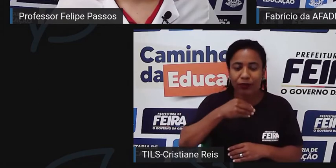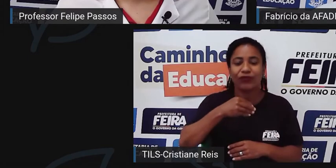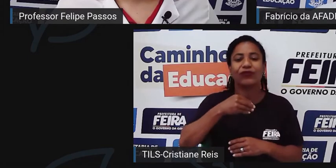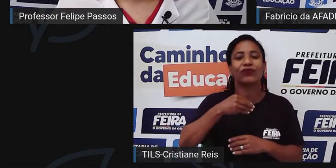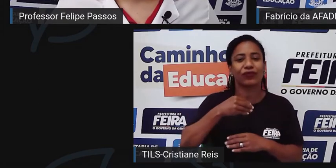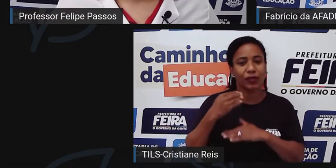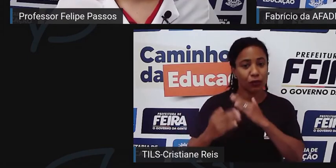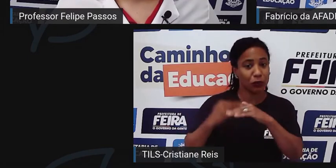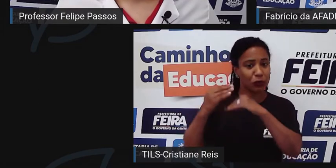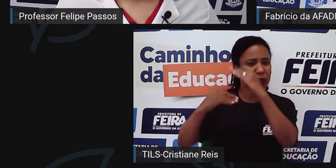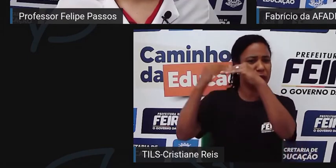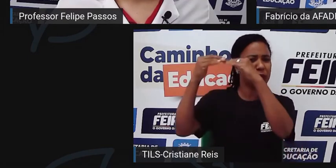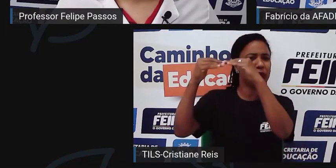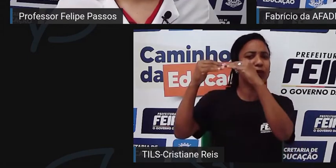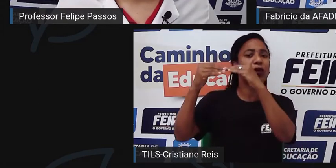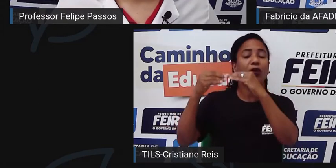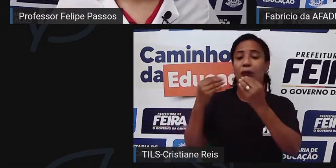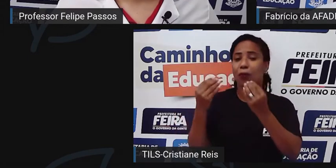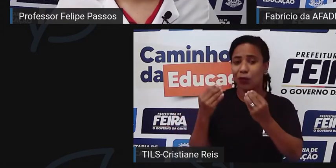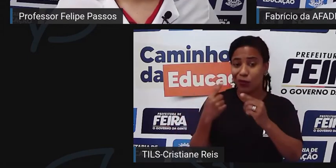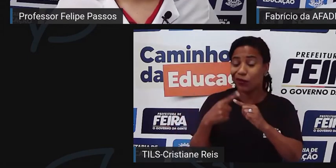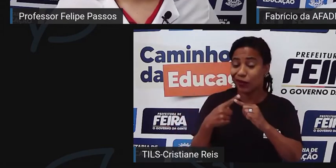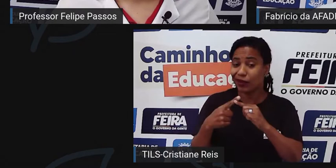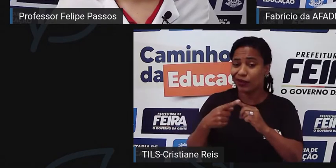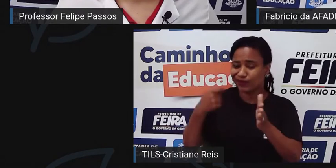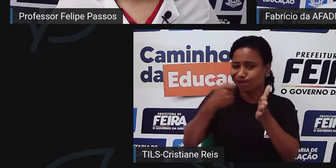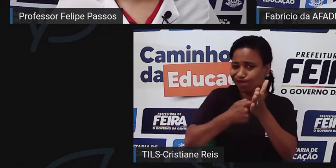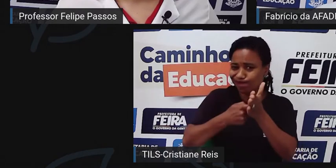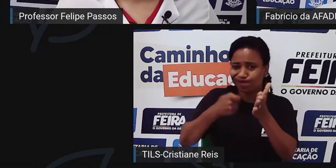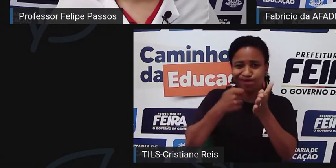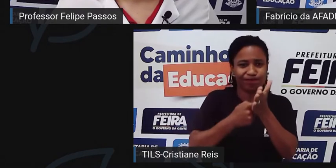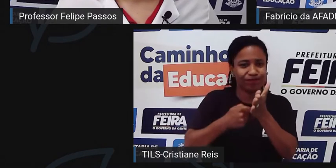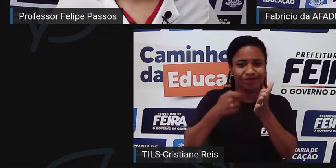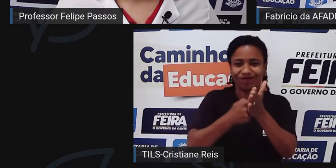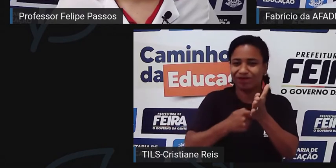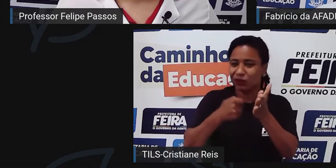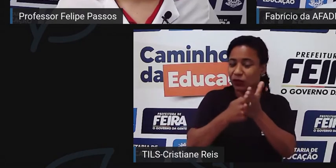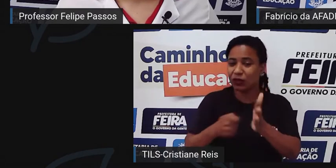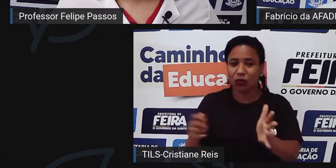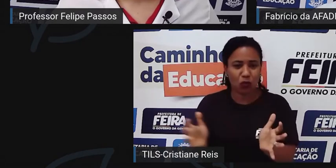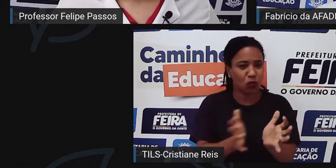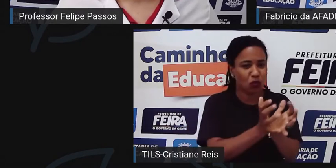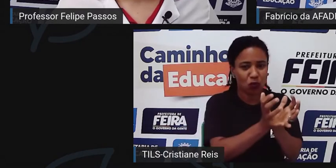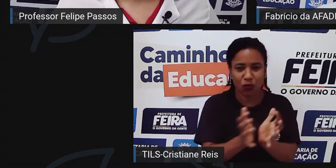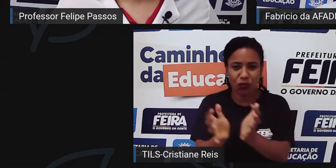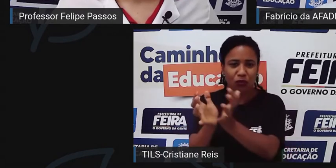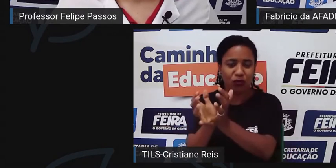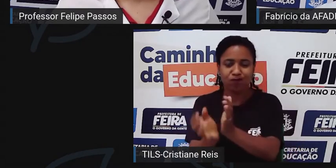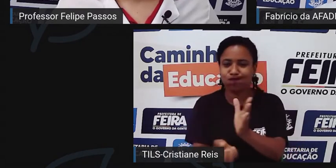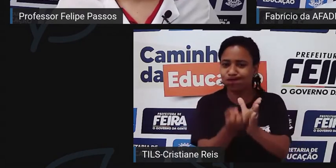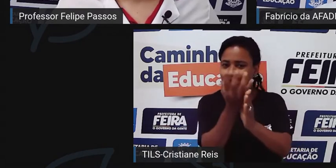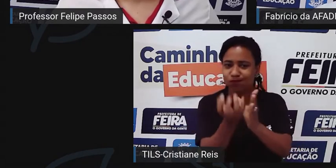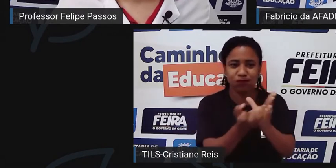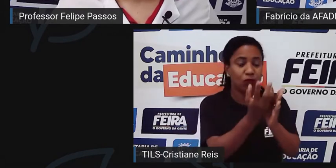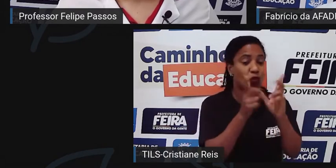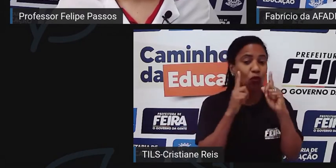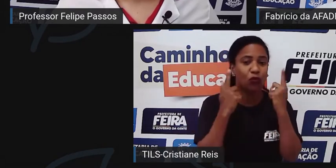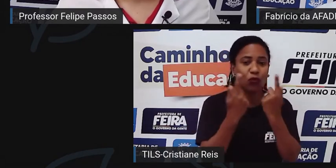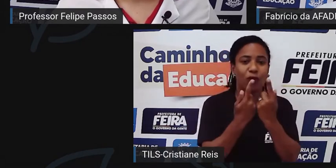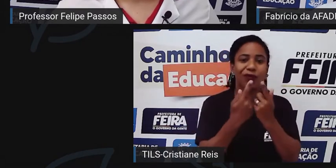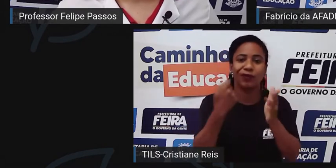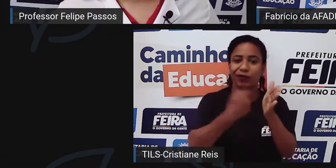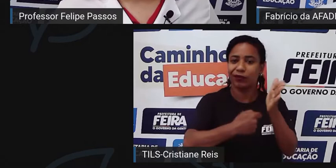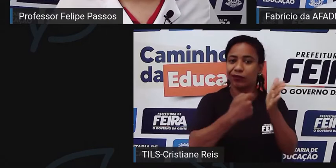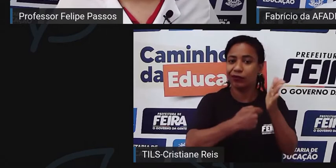da luta das pessoas que têm doença fosiforme, através dos grupos que foram criados. Hoje a gente tem também